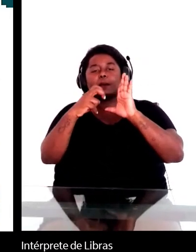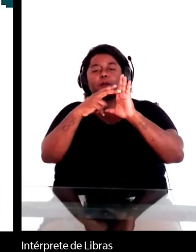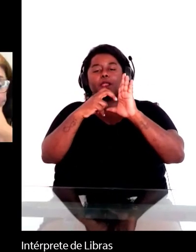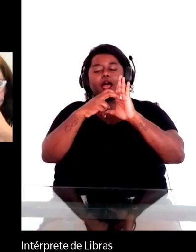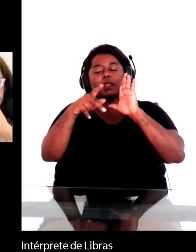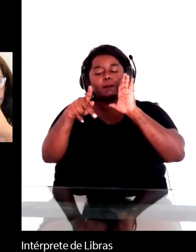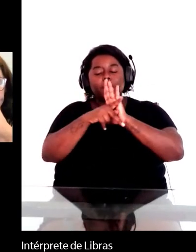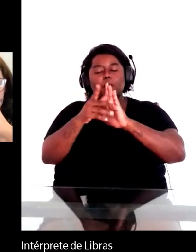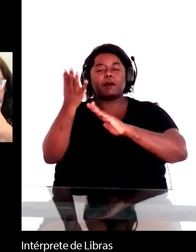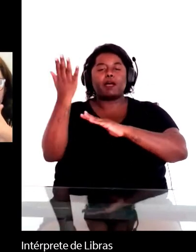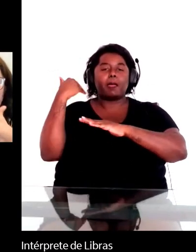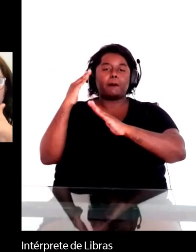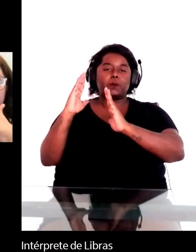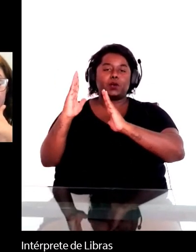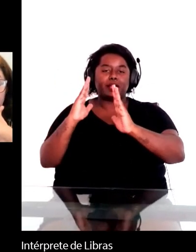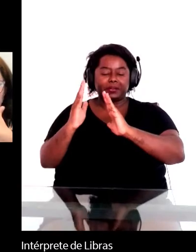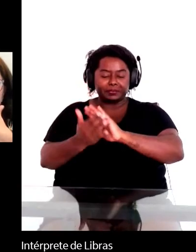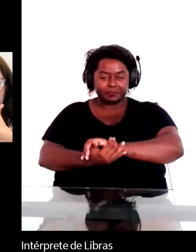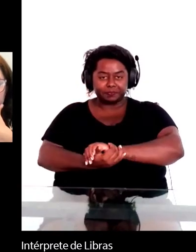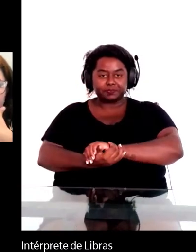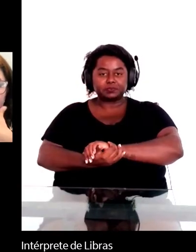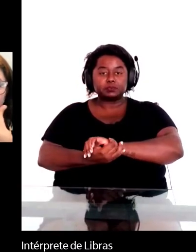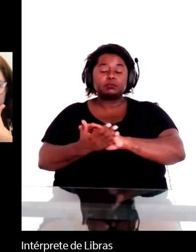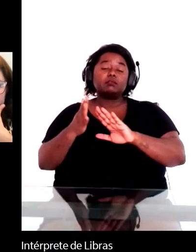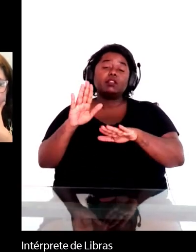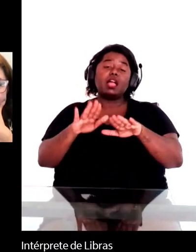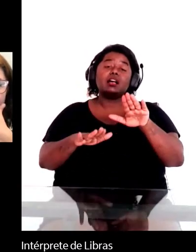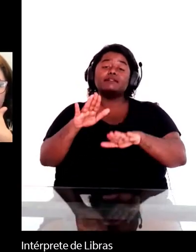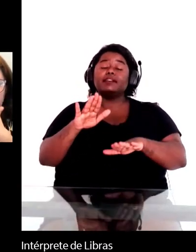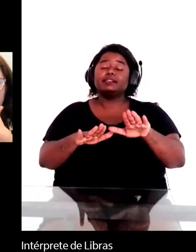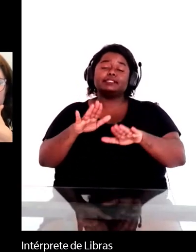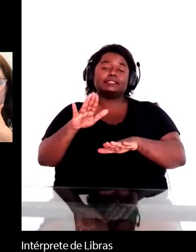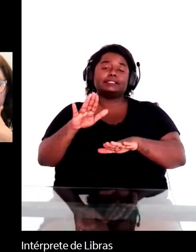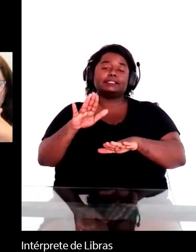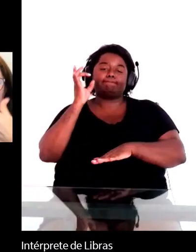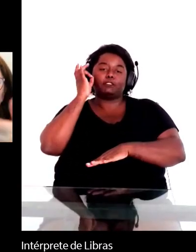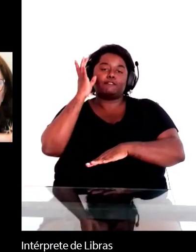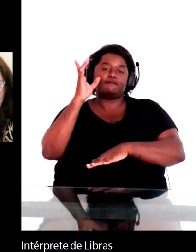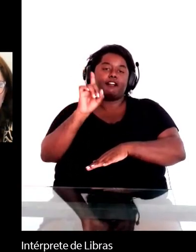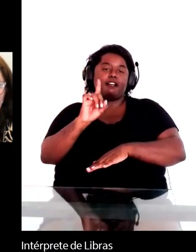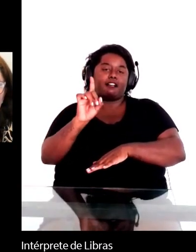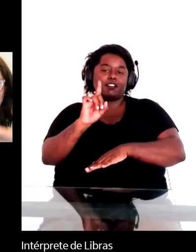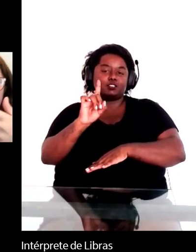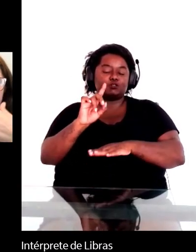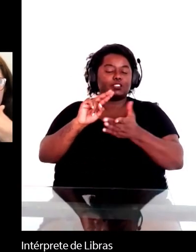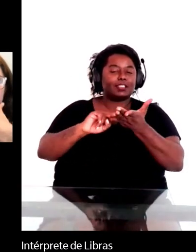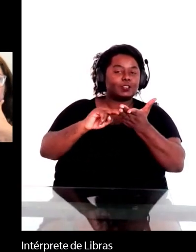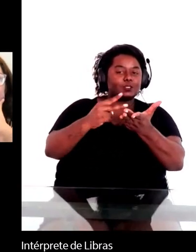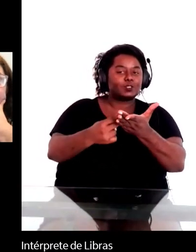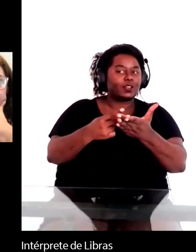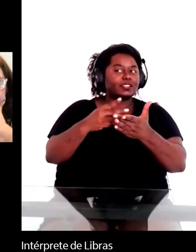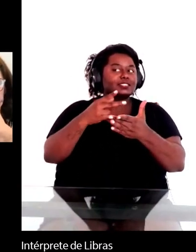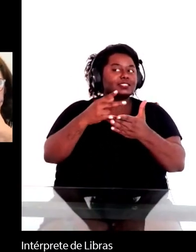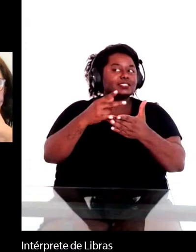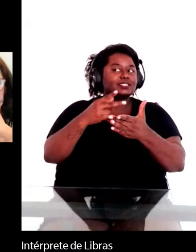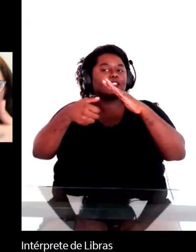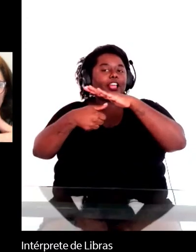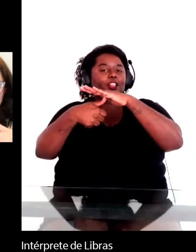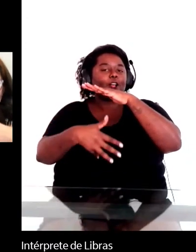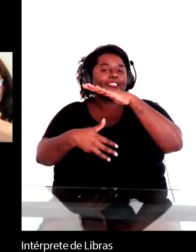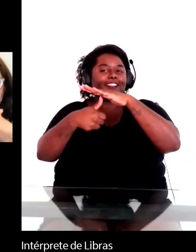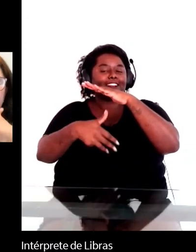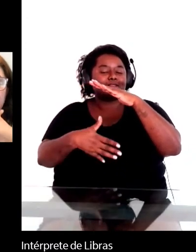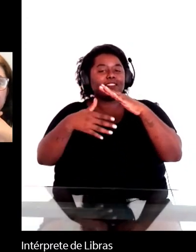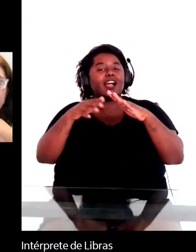época. E, às vezes, não é tão fácil a partir de traduções que não têm essas notas, né? São